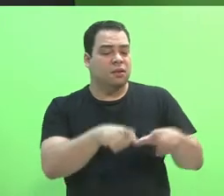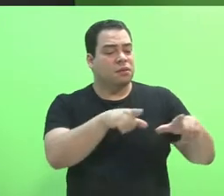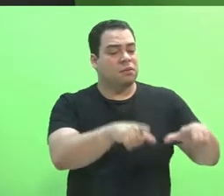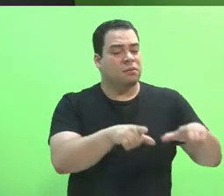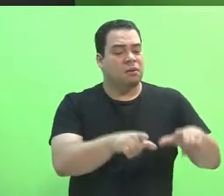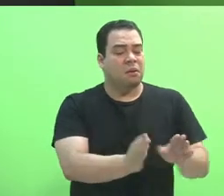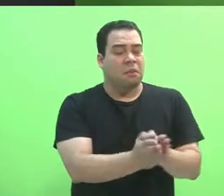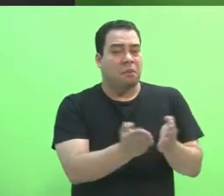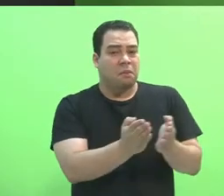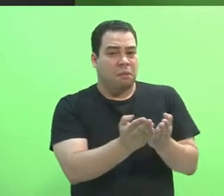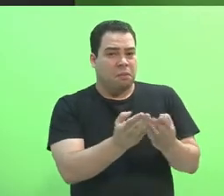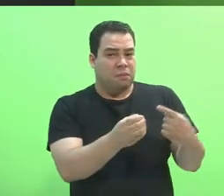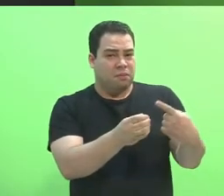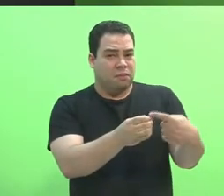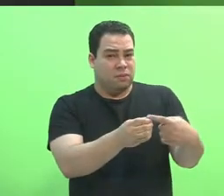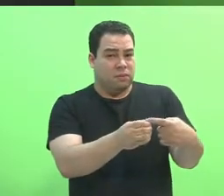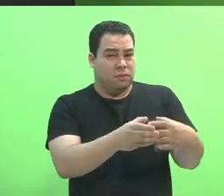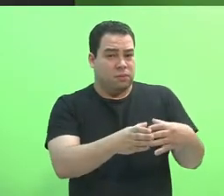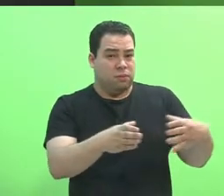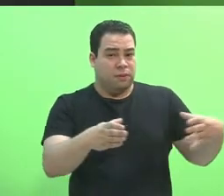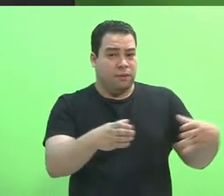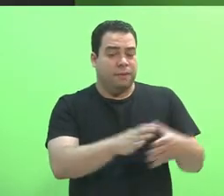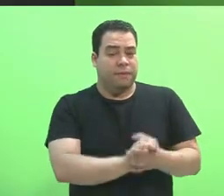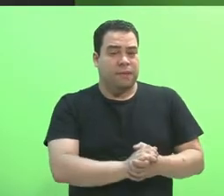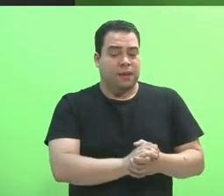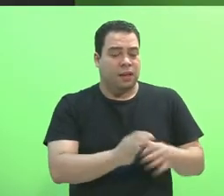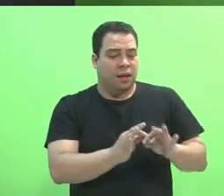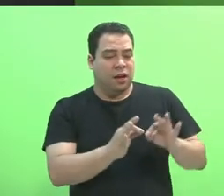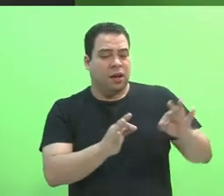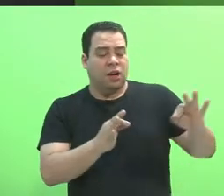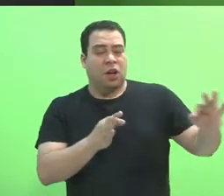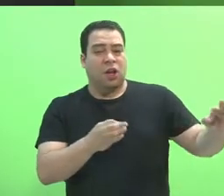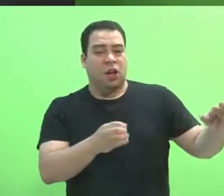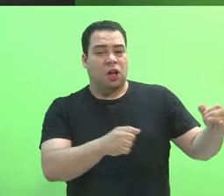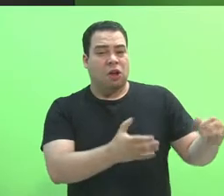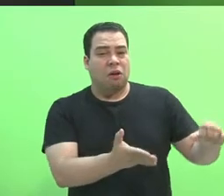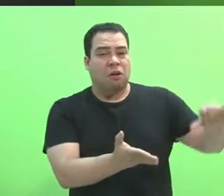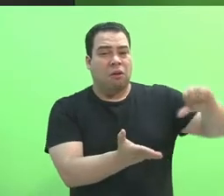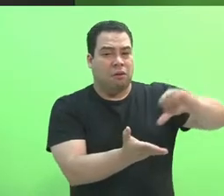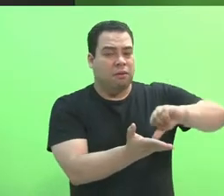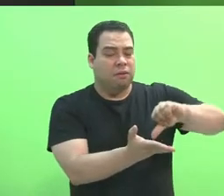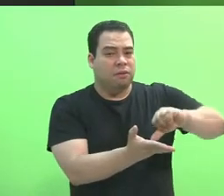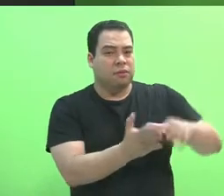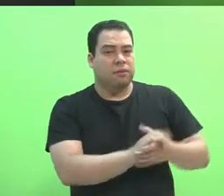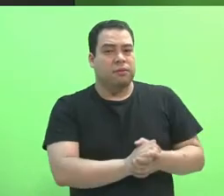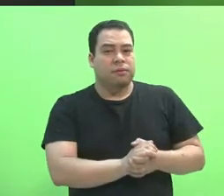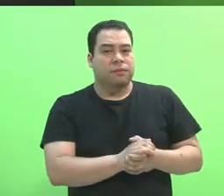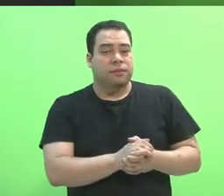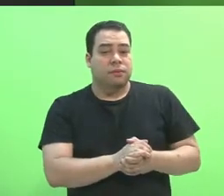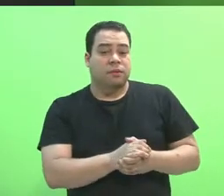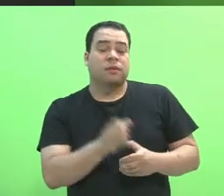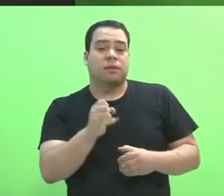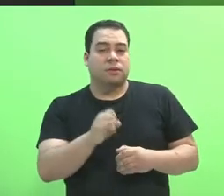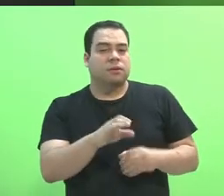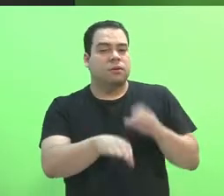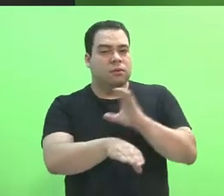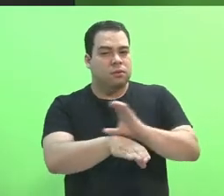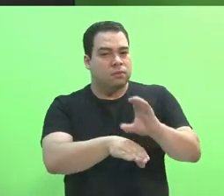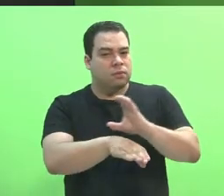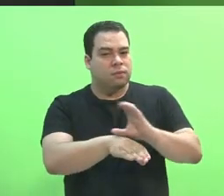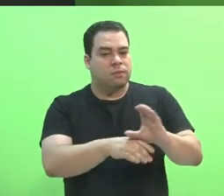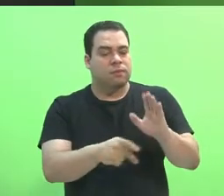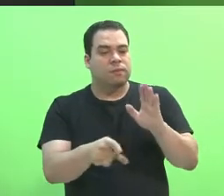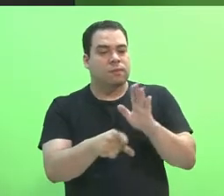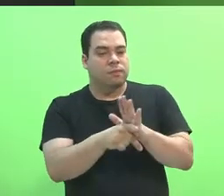de metrópoles e municípios distantes de centros urbanos, desde que os cursos estivessem articulados com